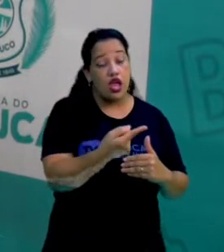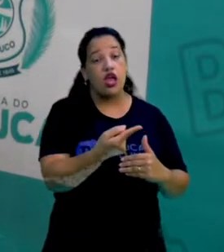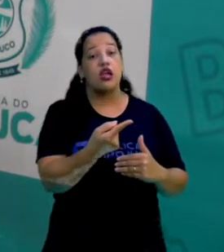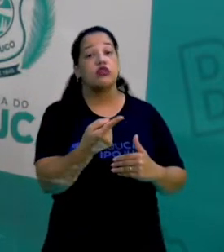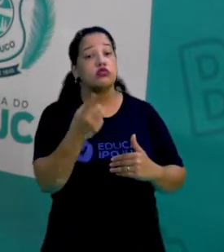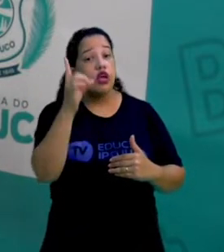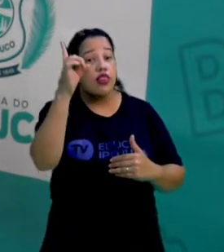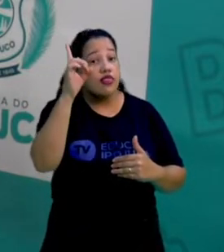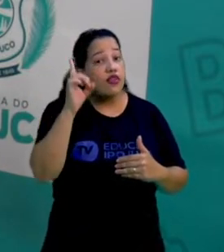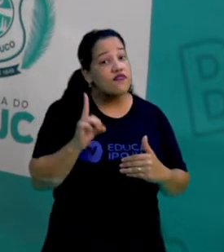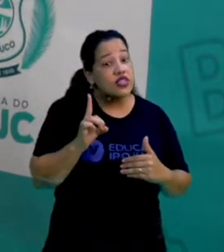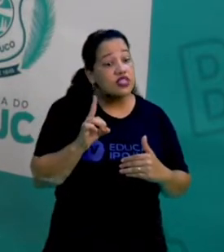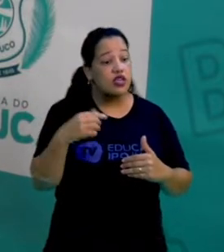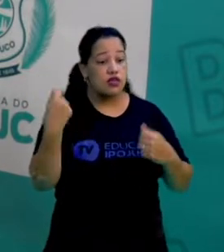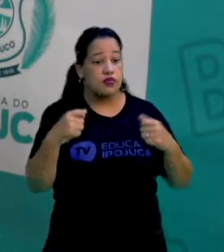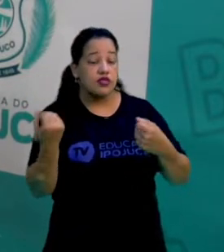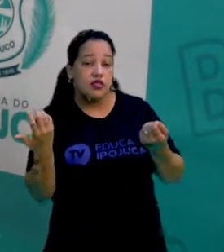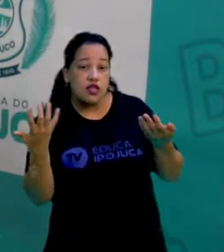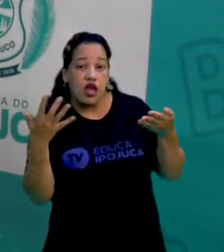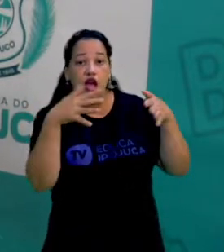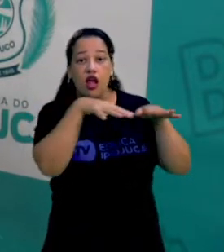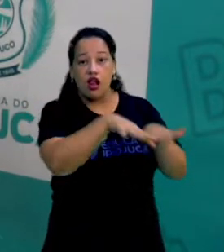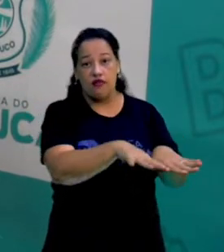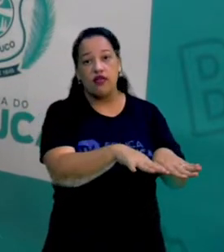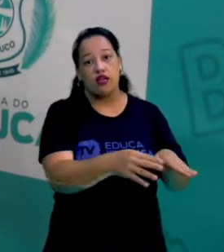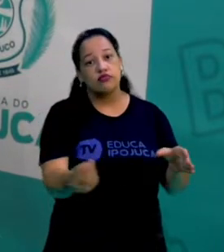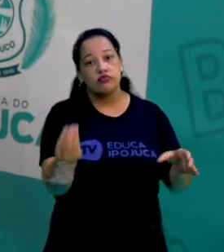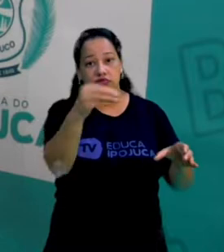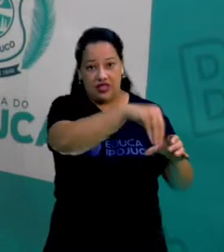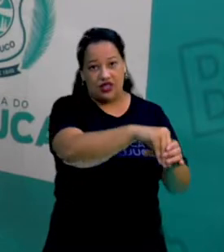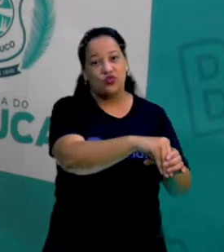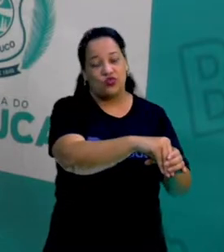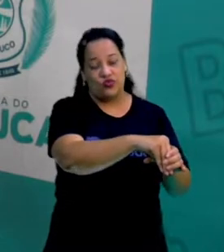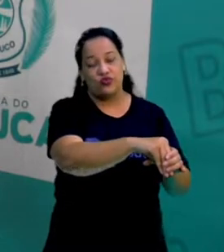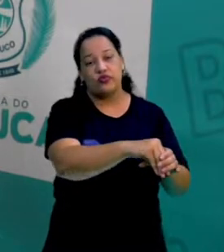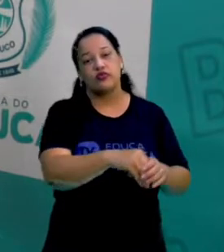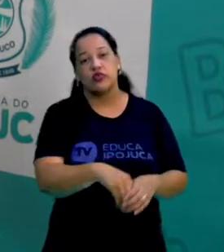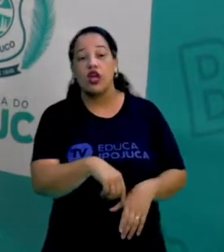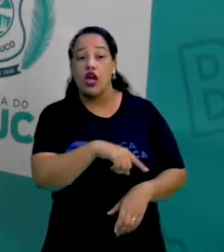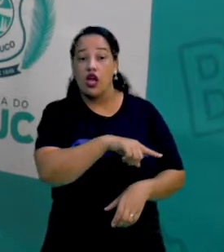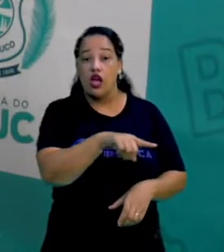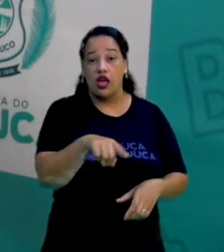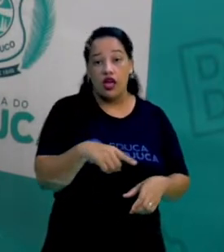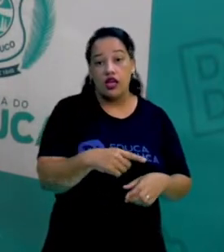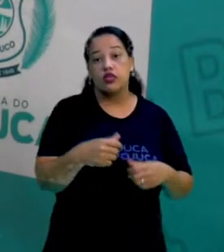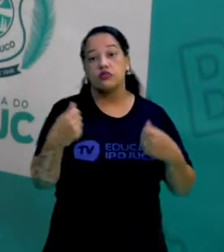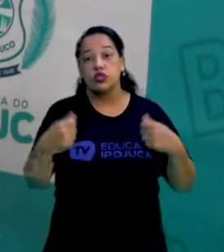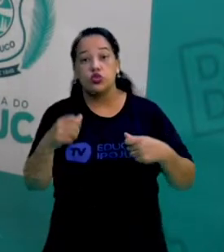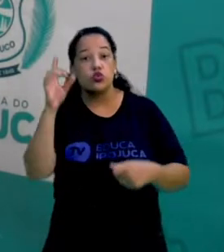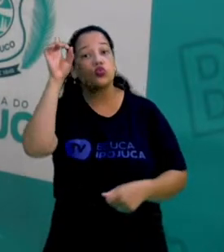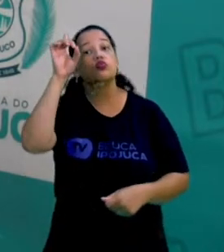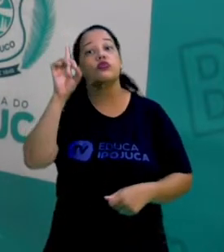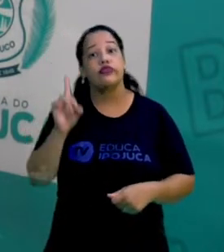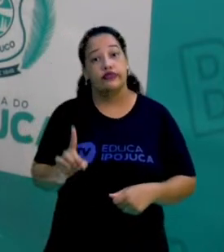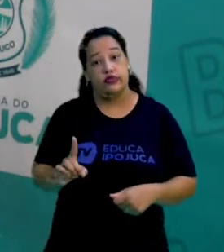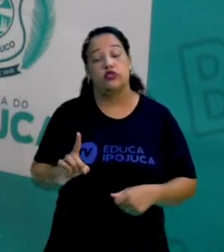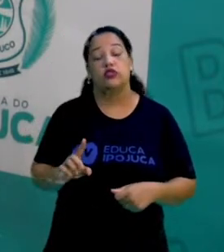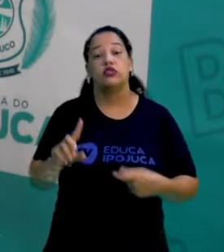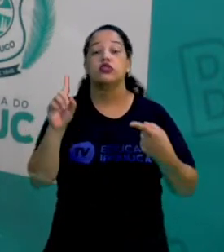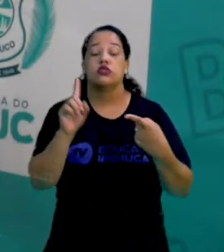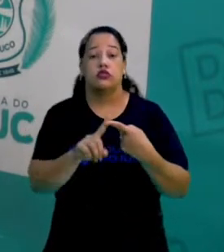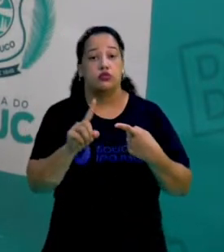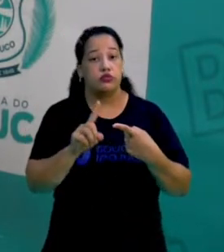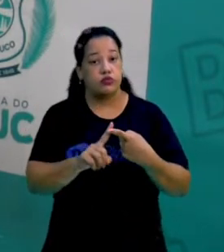questão de inclusão social, certo? As pessoas com deficiência e o transtorno,